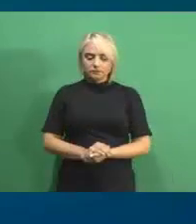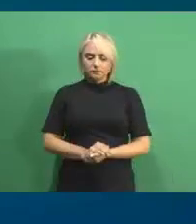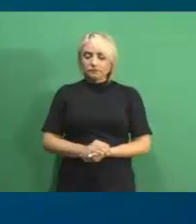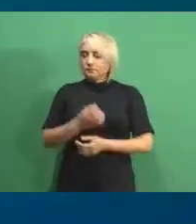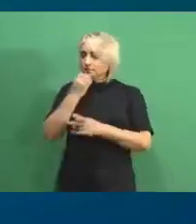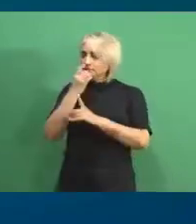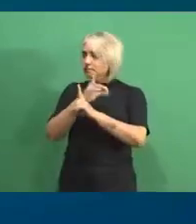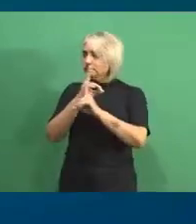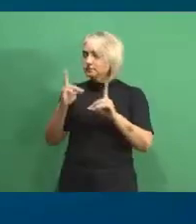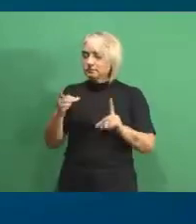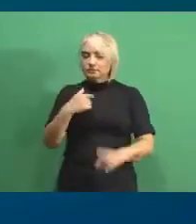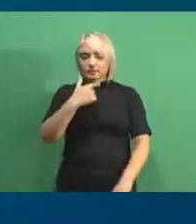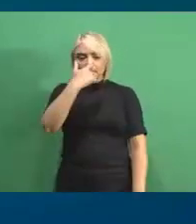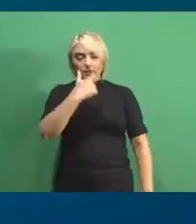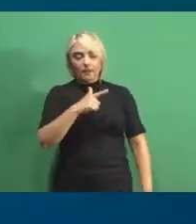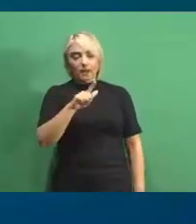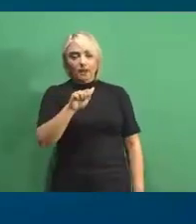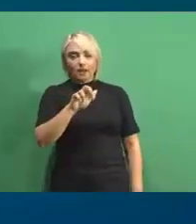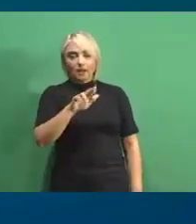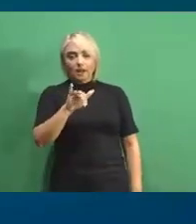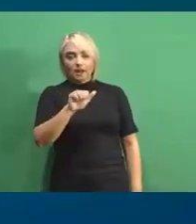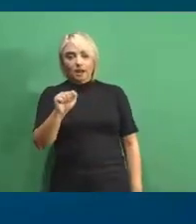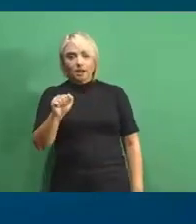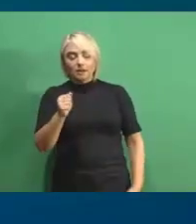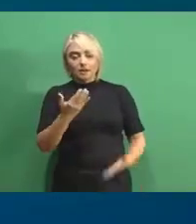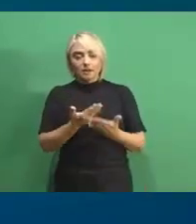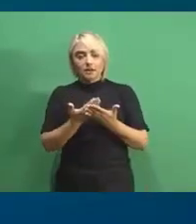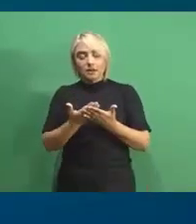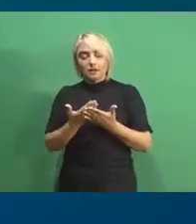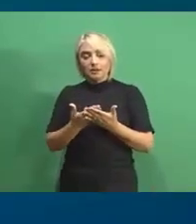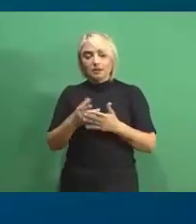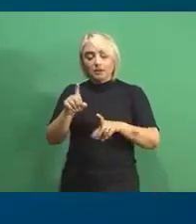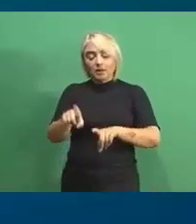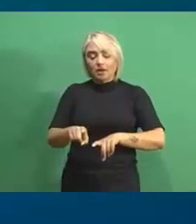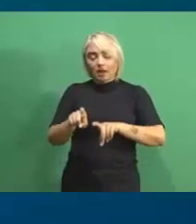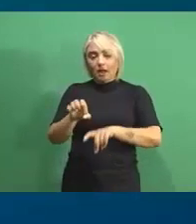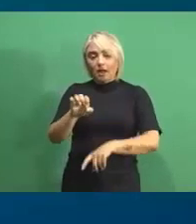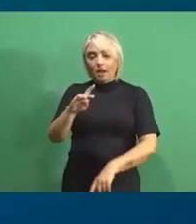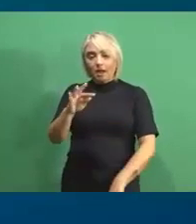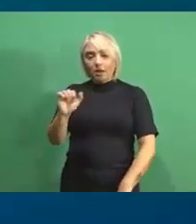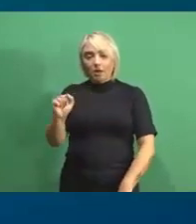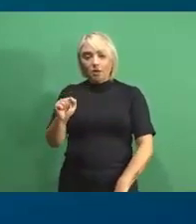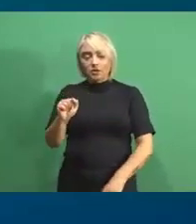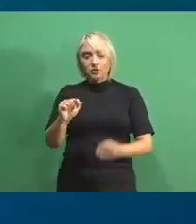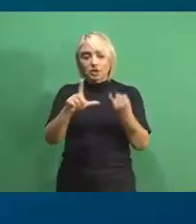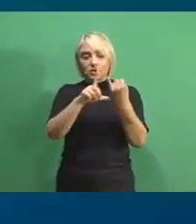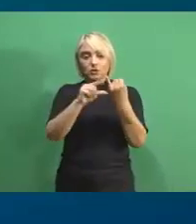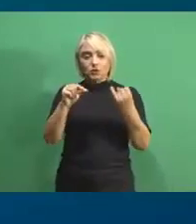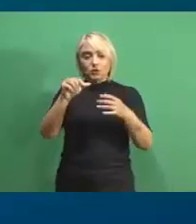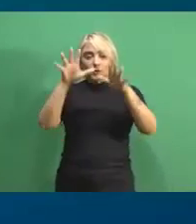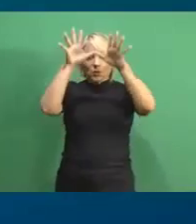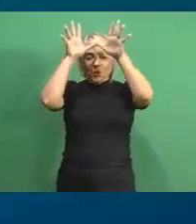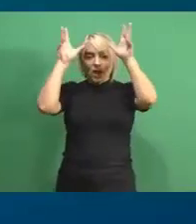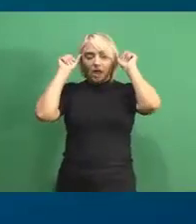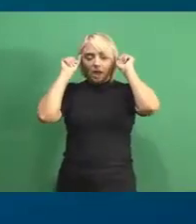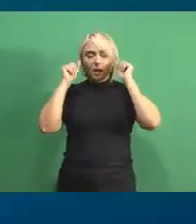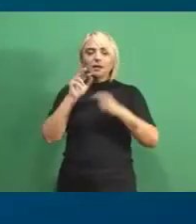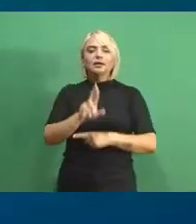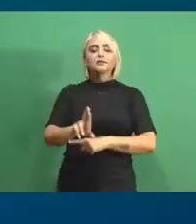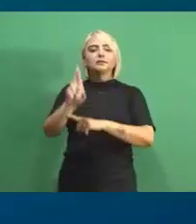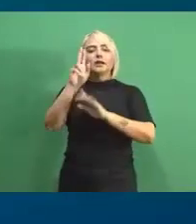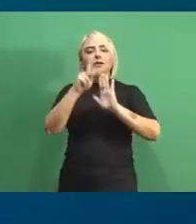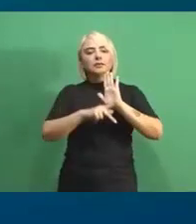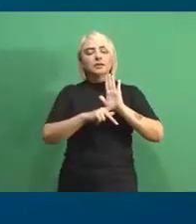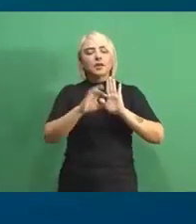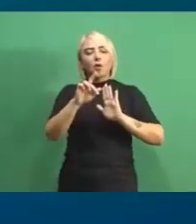Bom dia a todos, eu sou a Larissa, sou estudante de agroecologia do Instituto Federal do Acre e estou aqui representando o